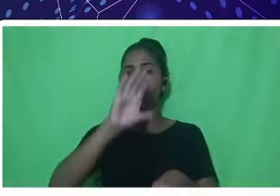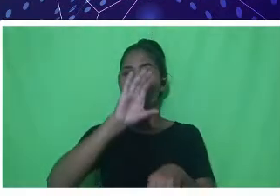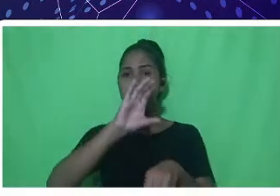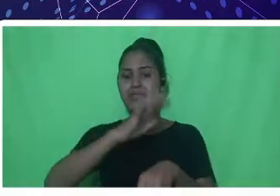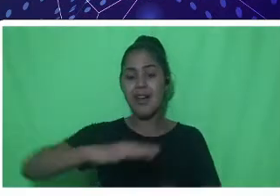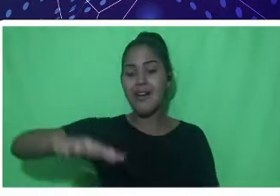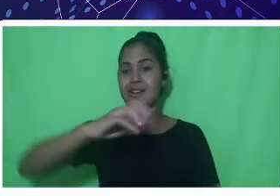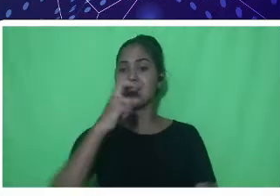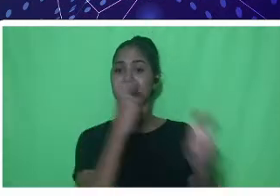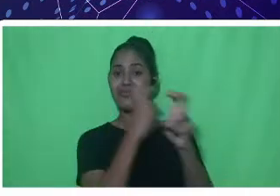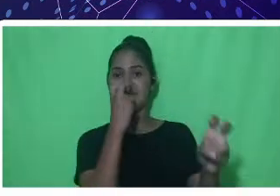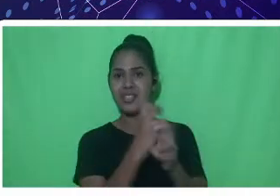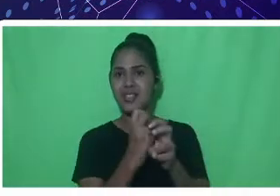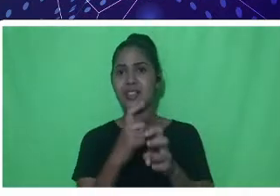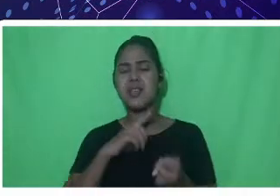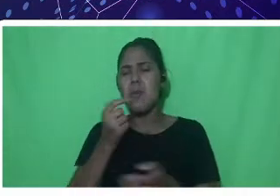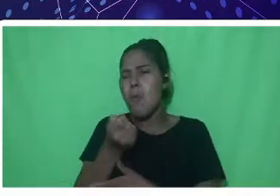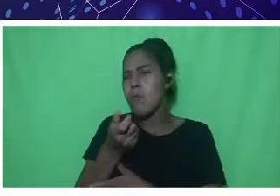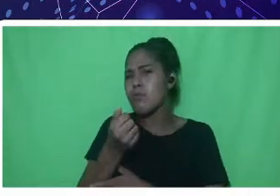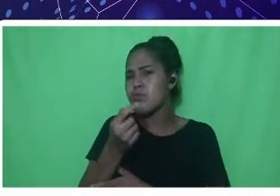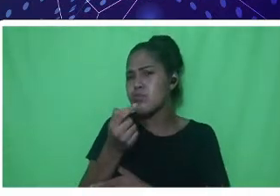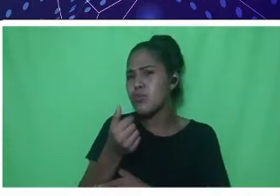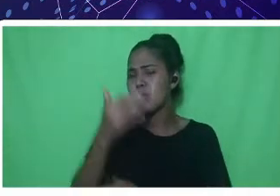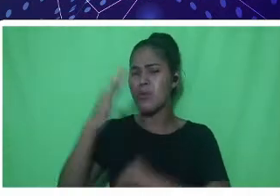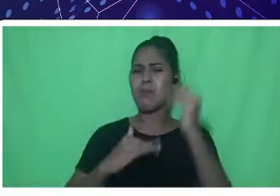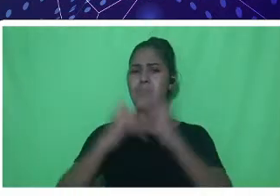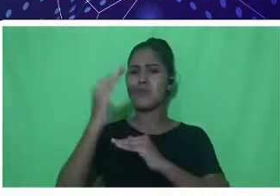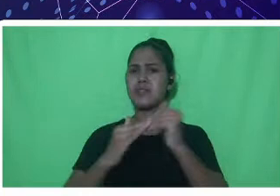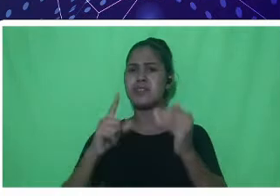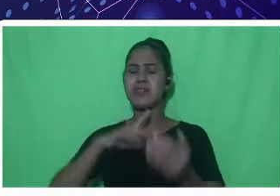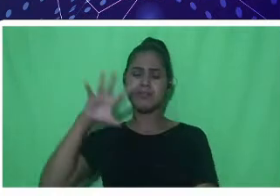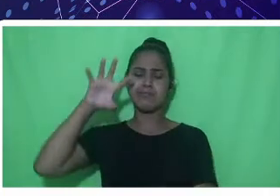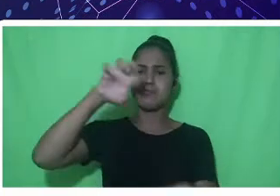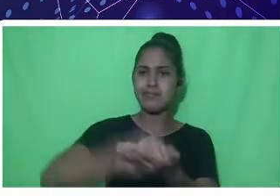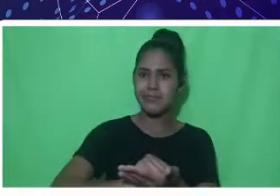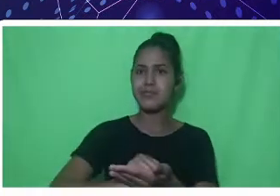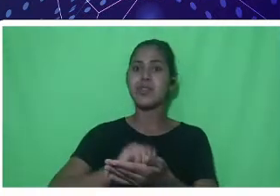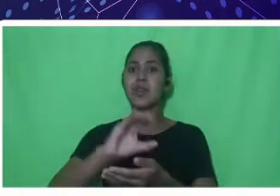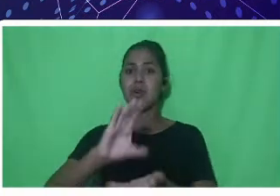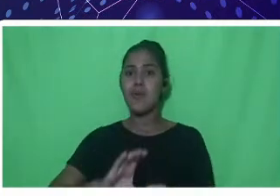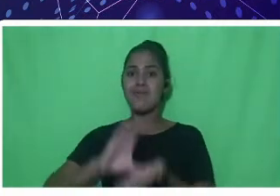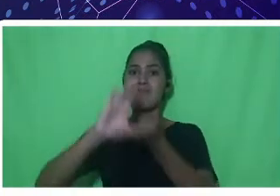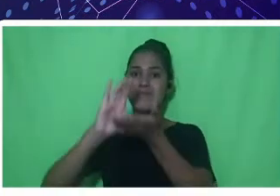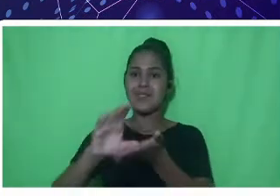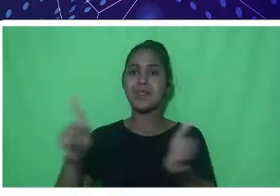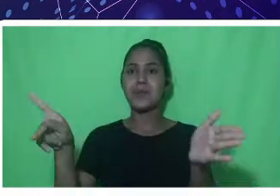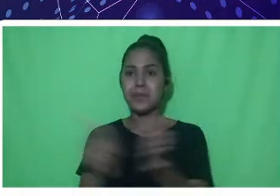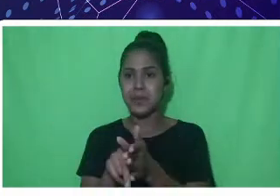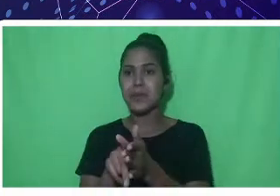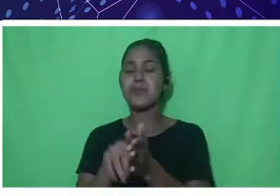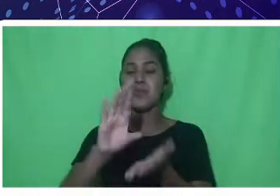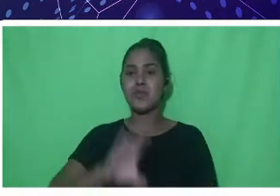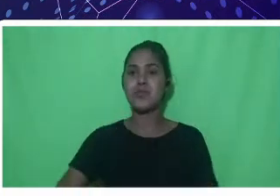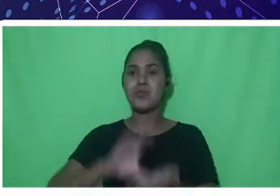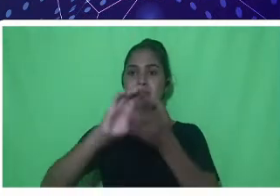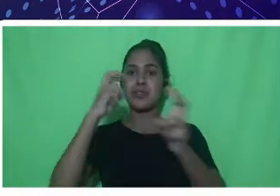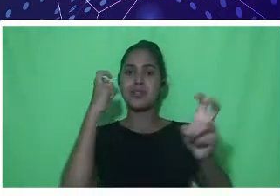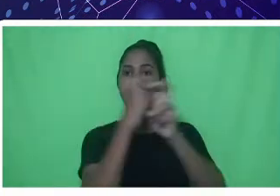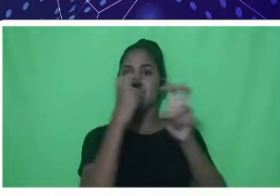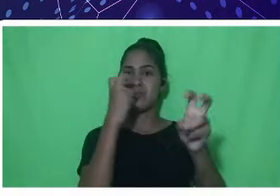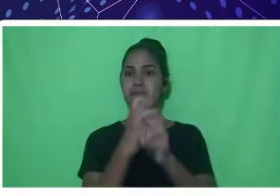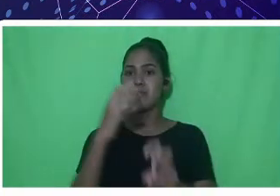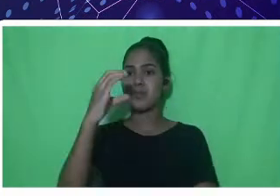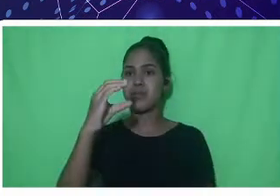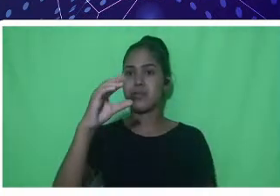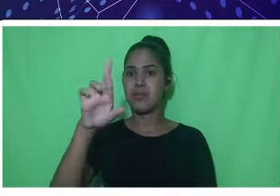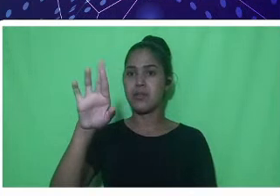profissionais ainda registrados no conselho, o conselho no qual nós estamos ligados ao Conselho Regional de Engenharia, no CREA, vinculados ao sistema